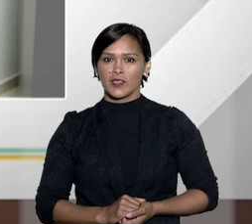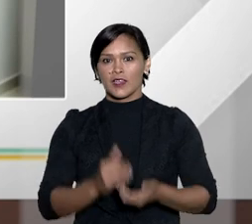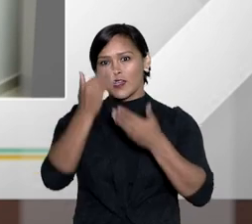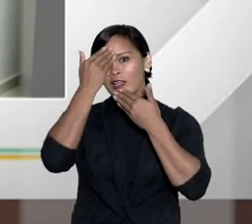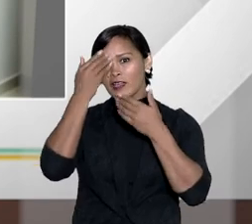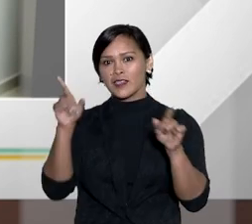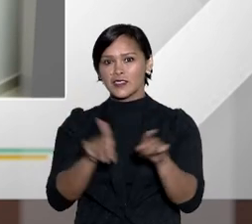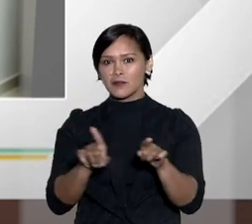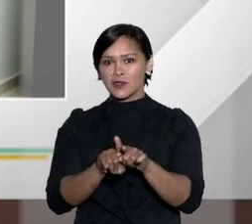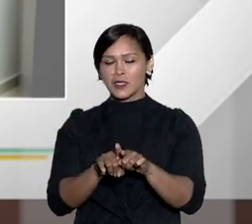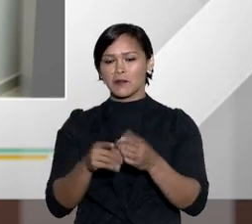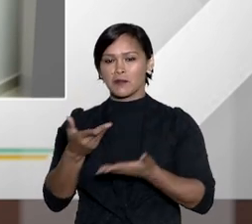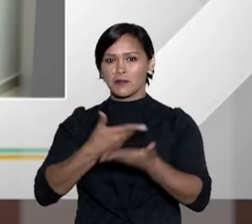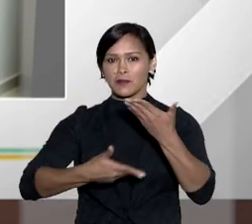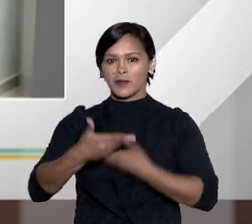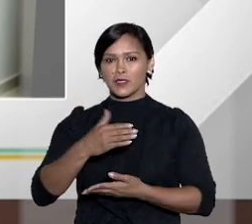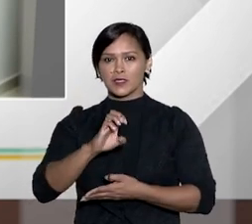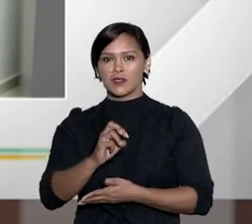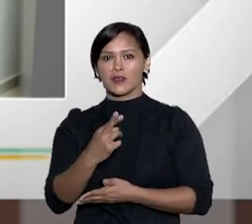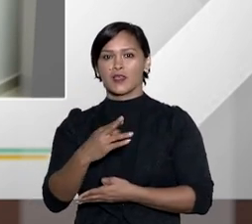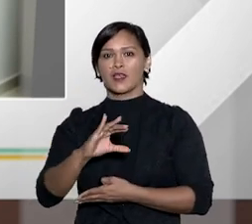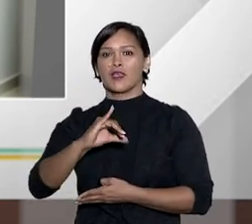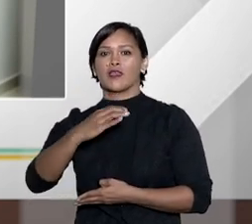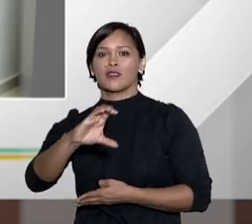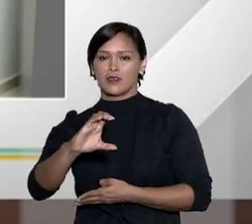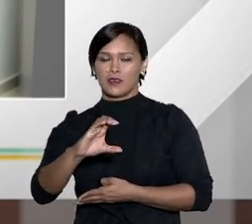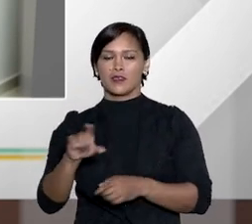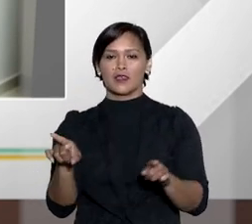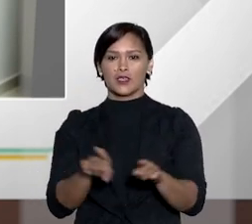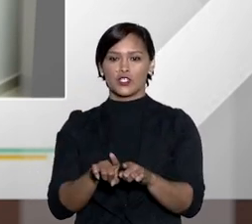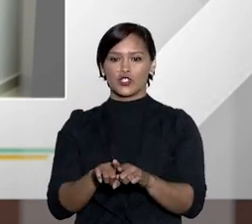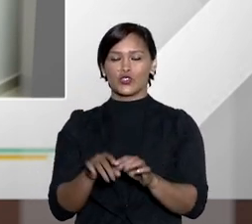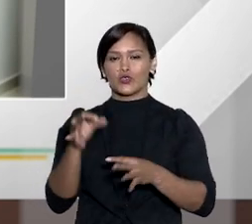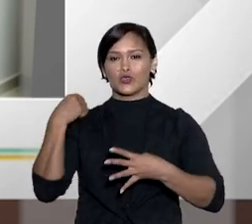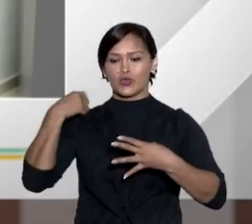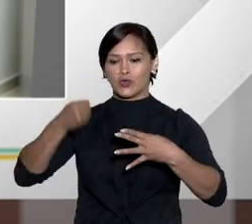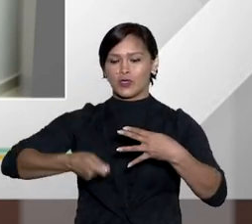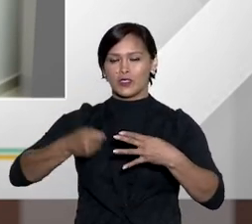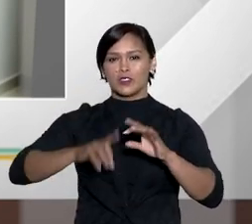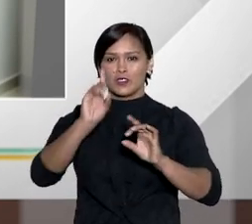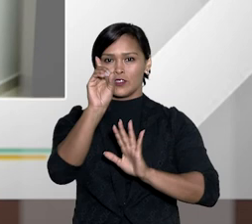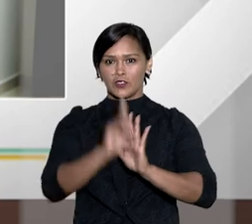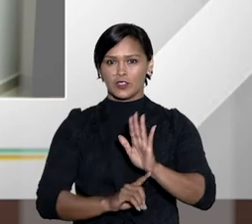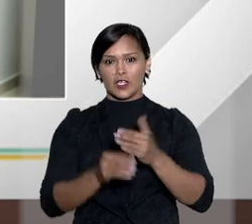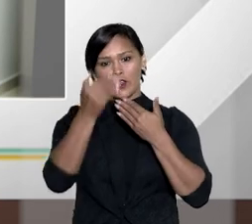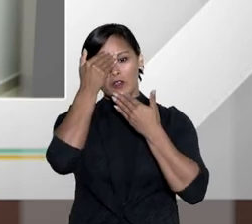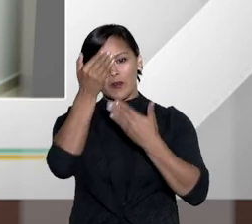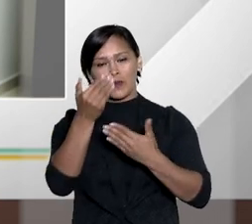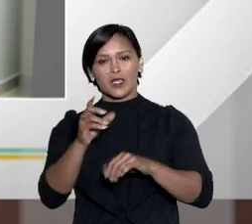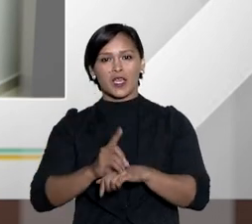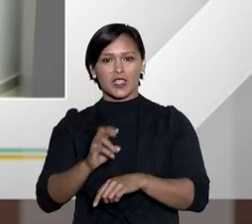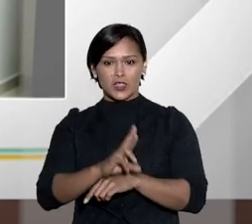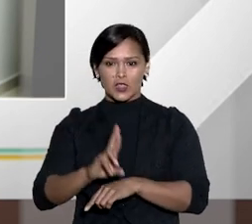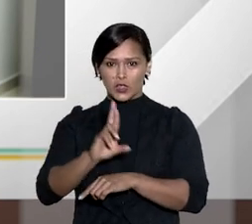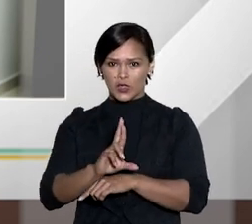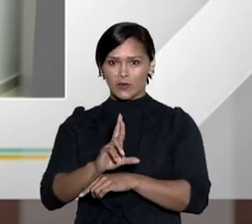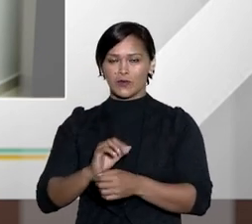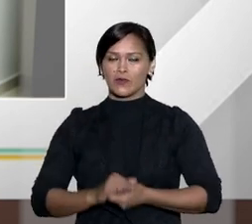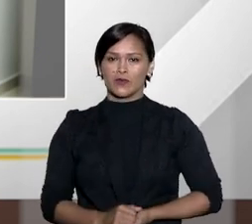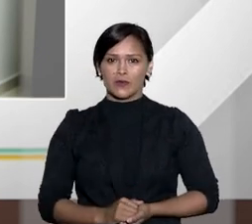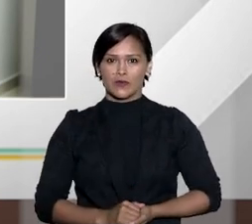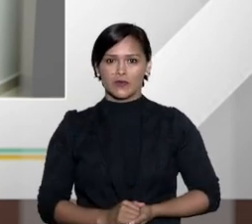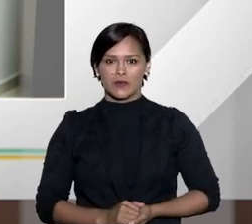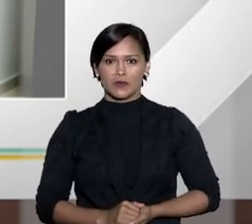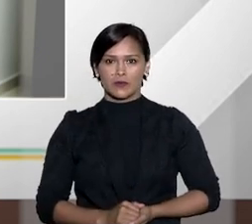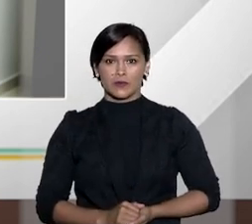do meu amigo Eric Linhares Agradecemos também então a participação do doutor Eric Linhares juiz de direito